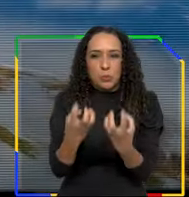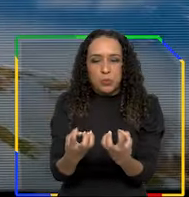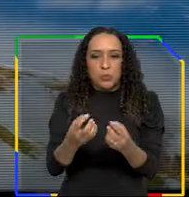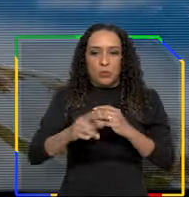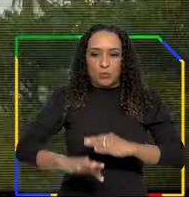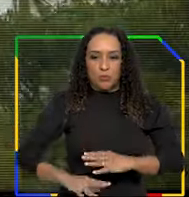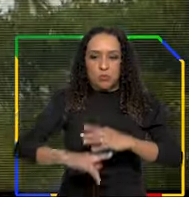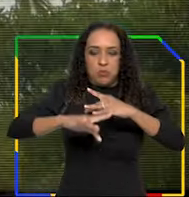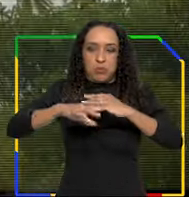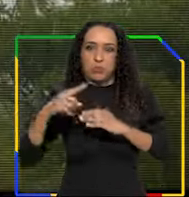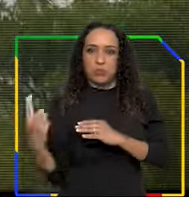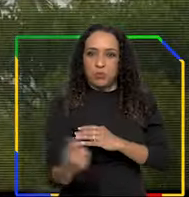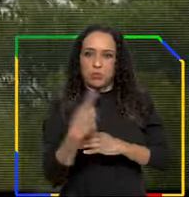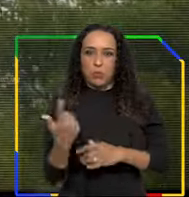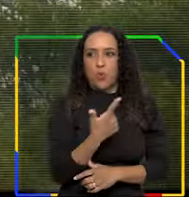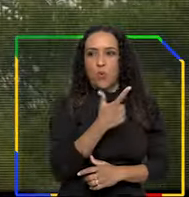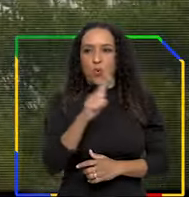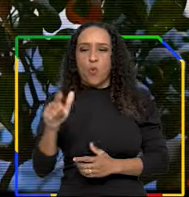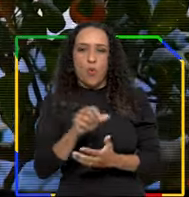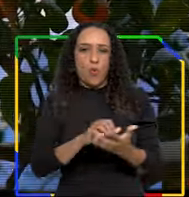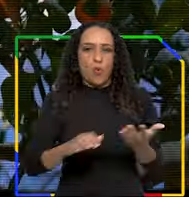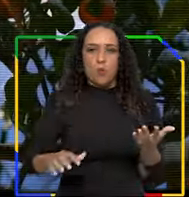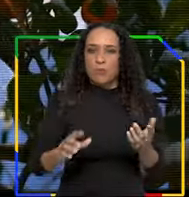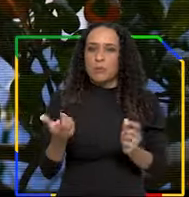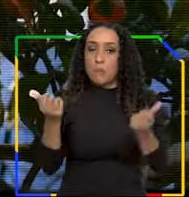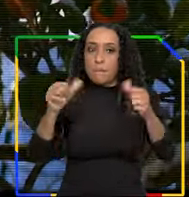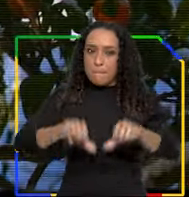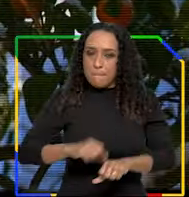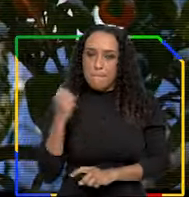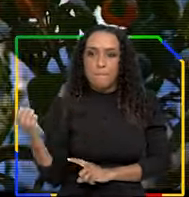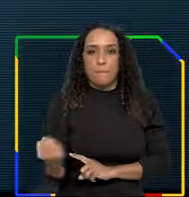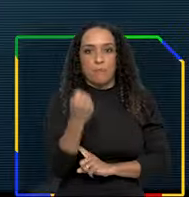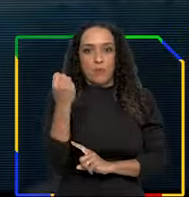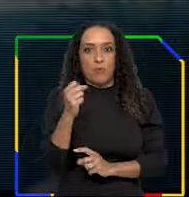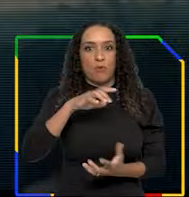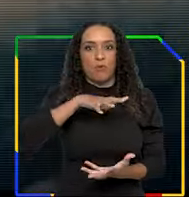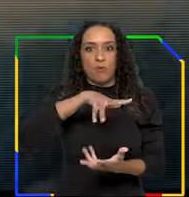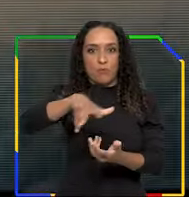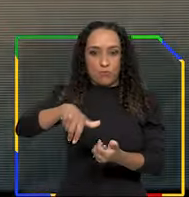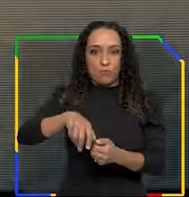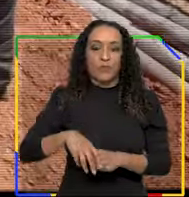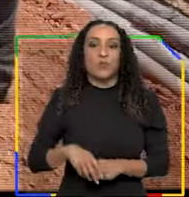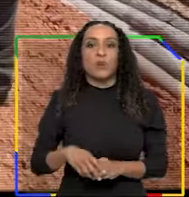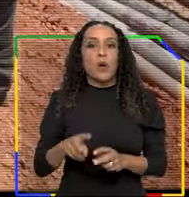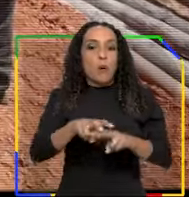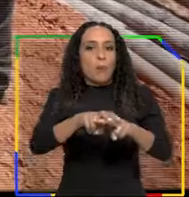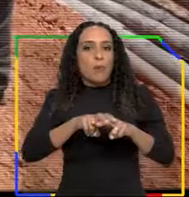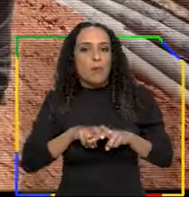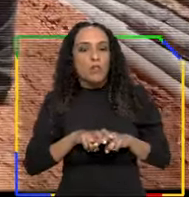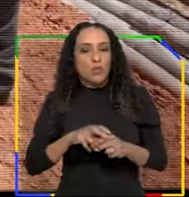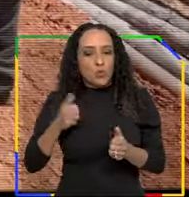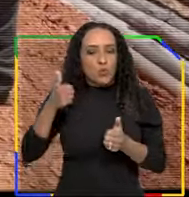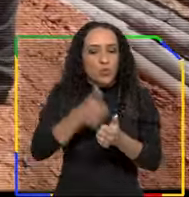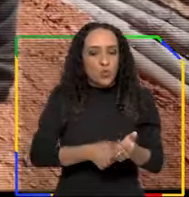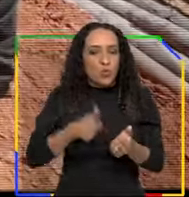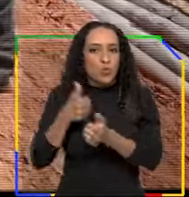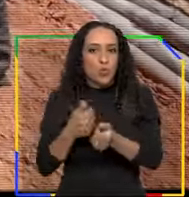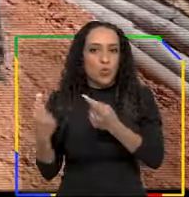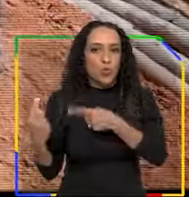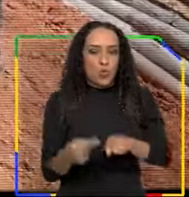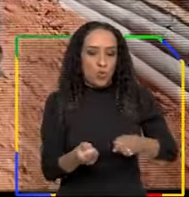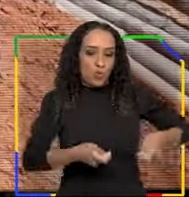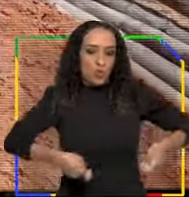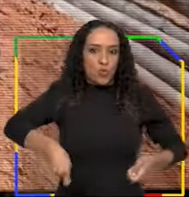inundações, ciclones e outros eventos ainda mais severos em todo o país. Por isso, a luta